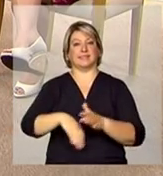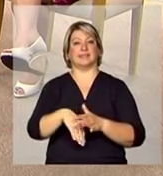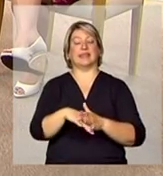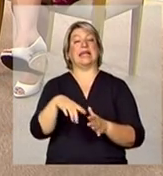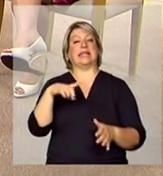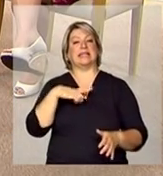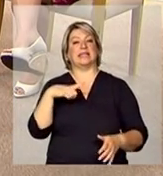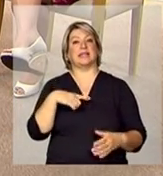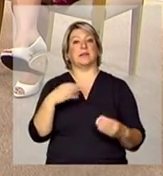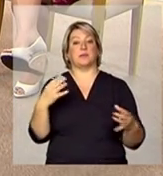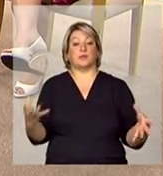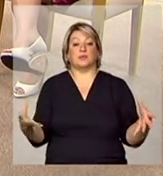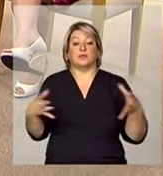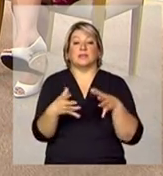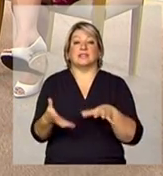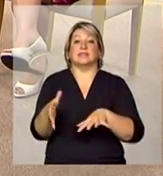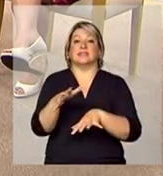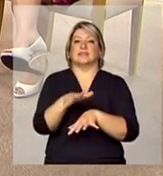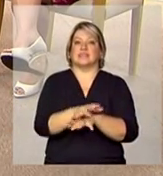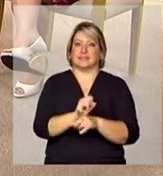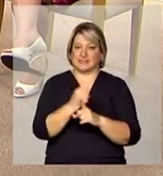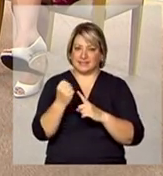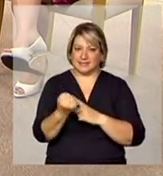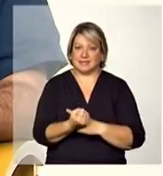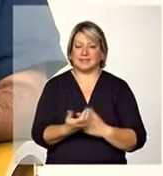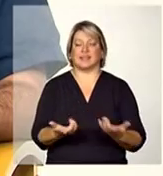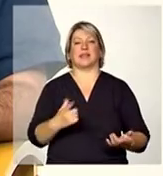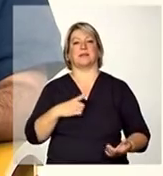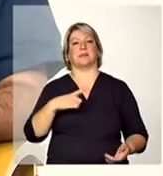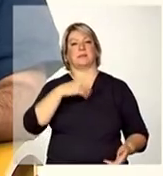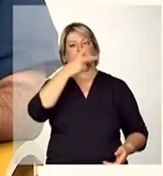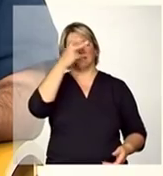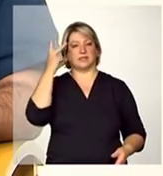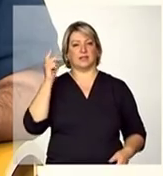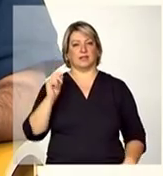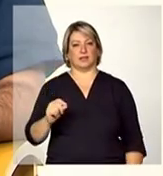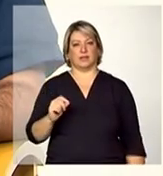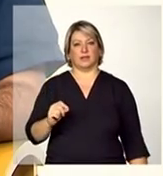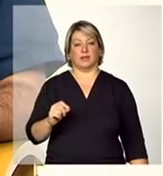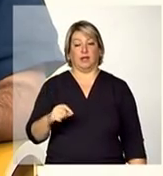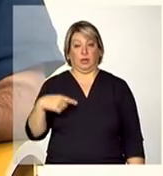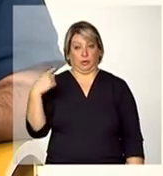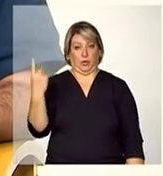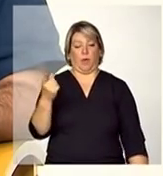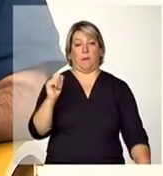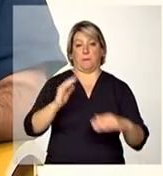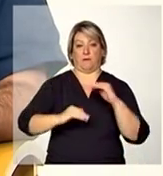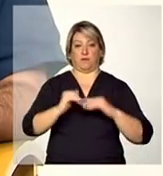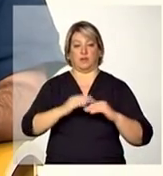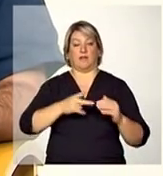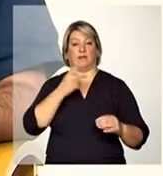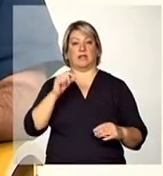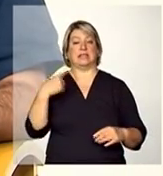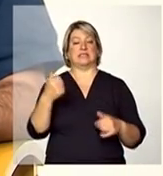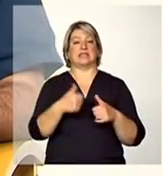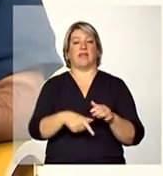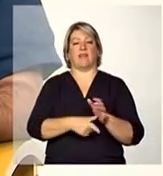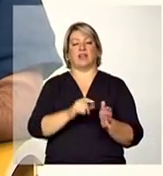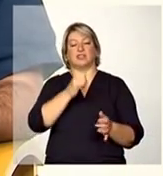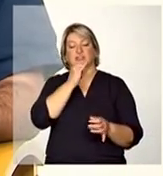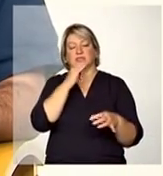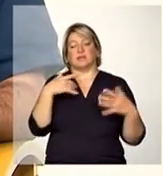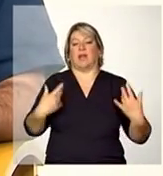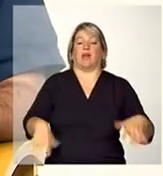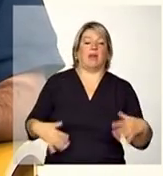próximos inseridos inseridos né e pessoas que pelo que contam os profissionais que estavam em uma situação de dependência muito maior